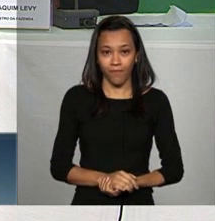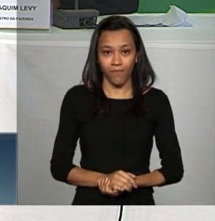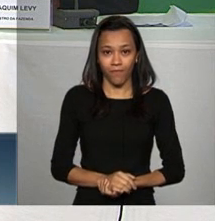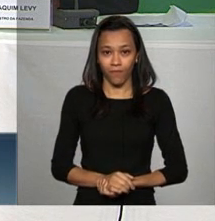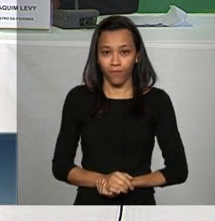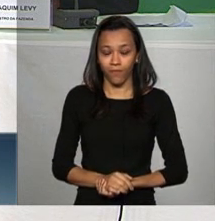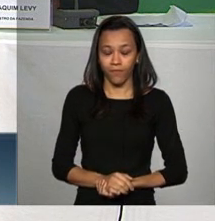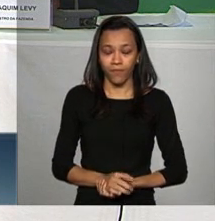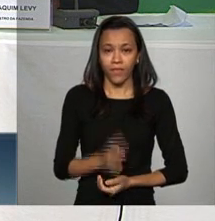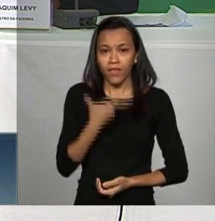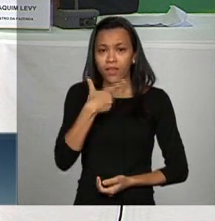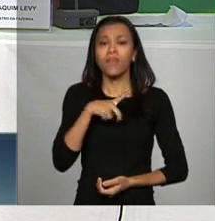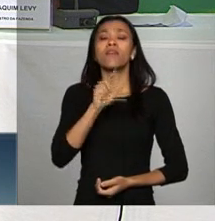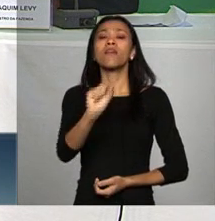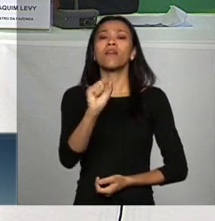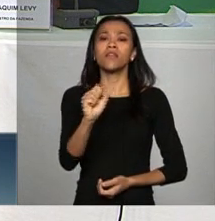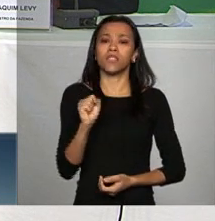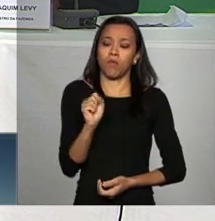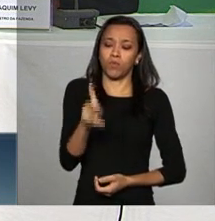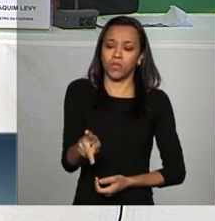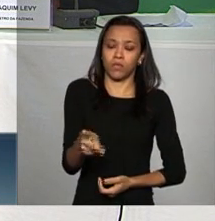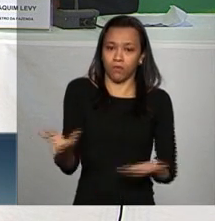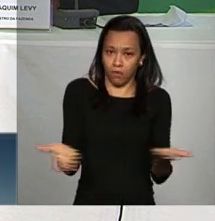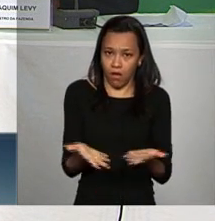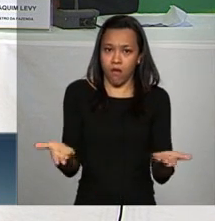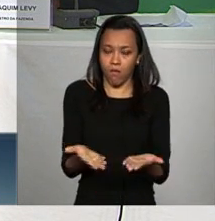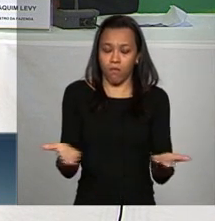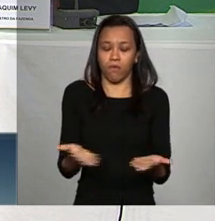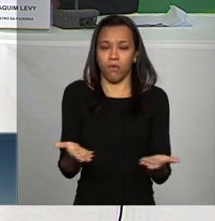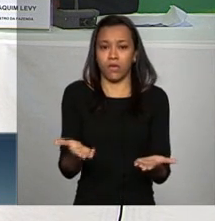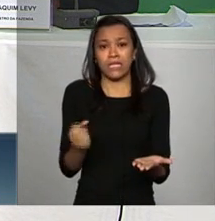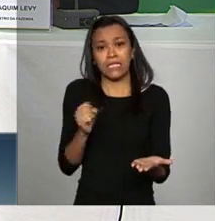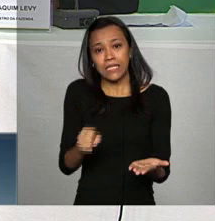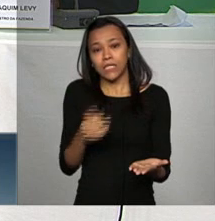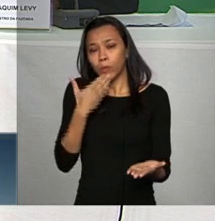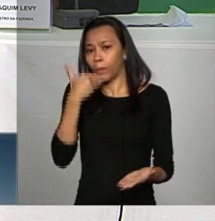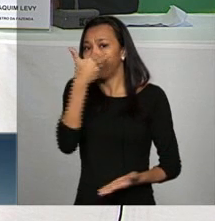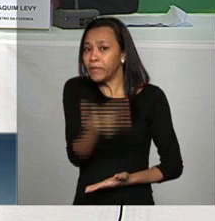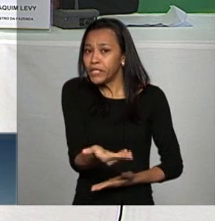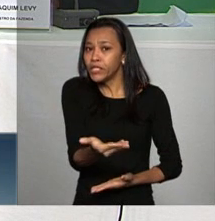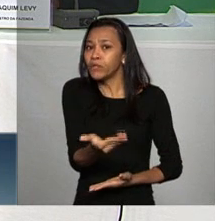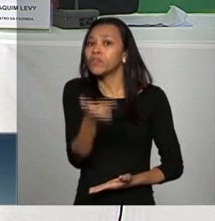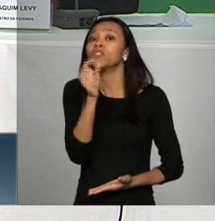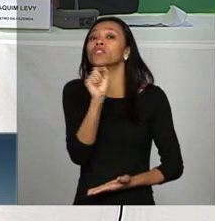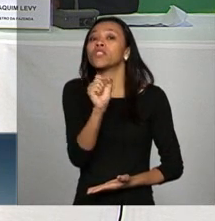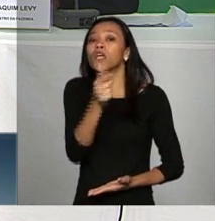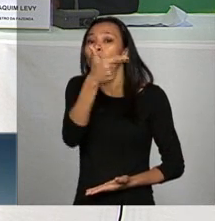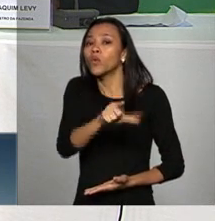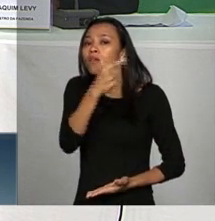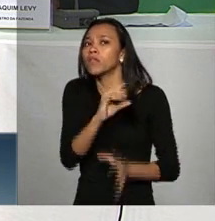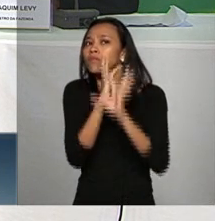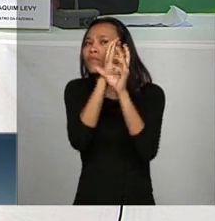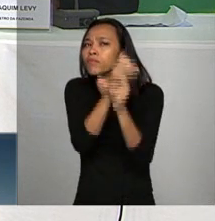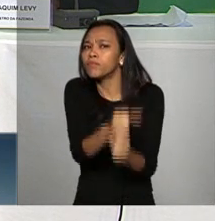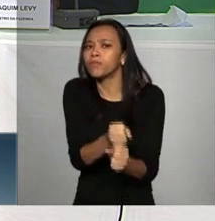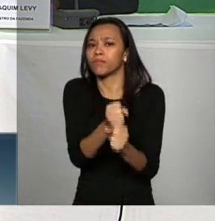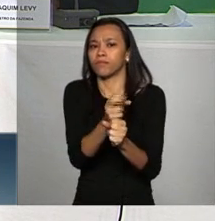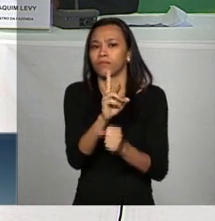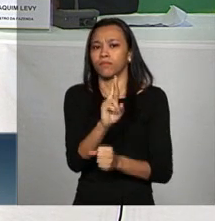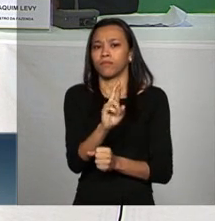quem se aposentou agora recentemente se cabe um pedido de revisão obrigada